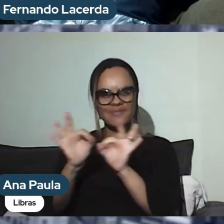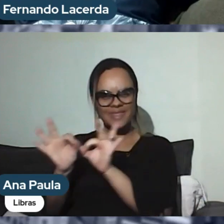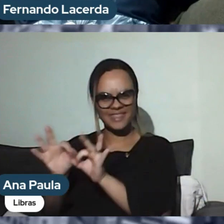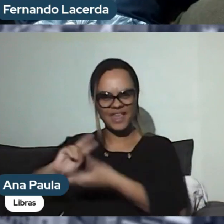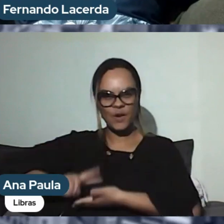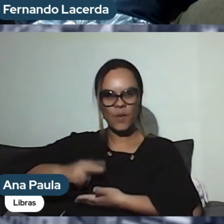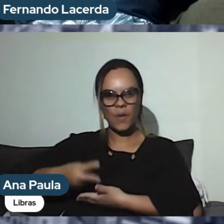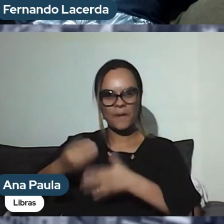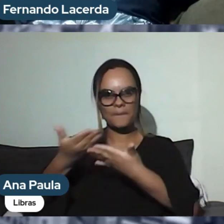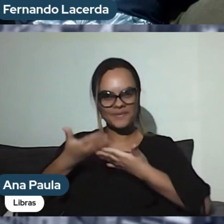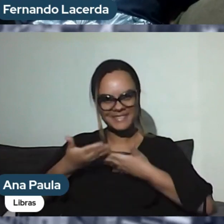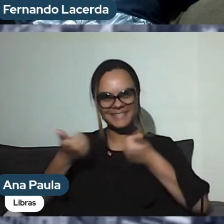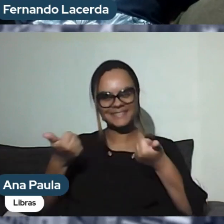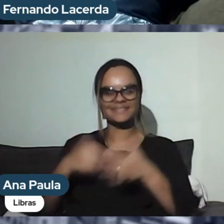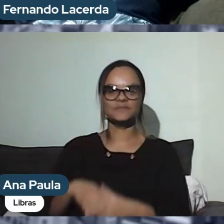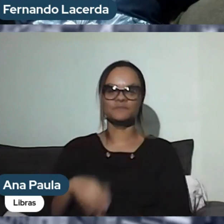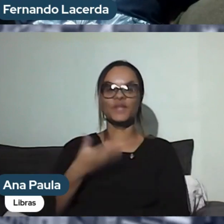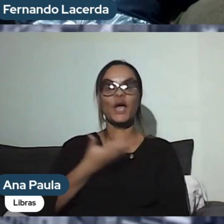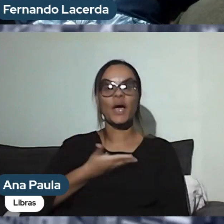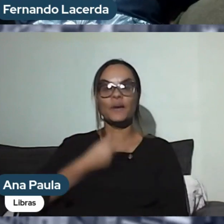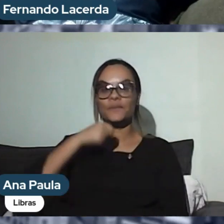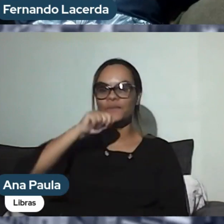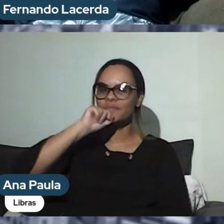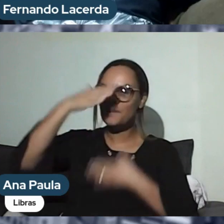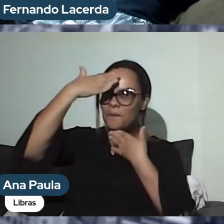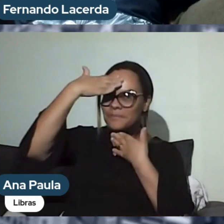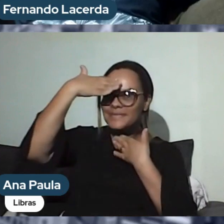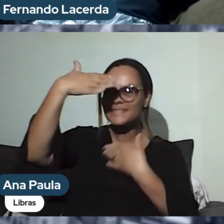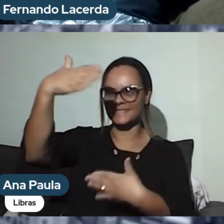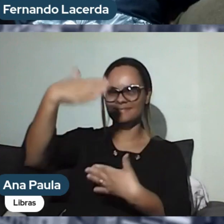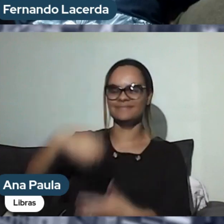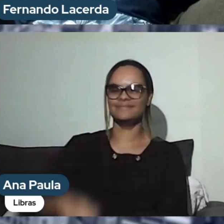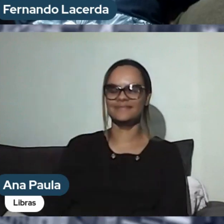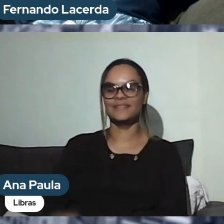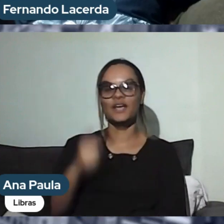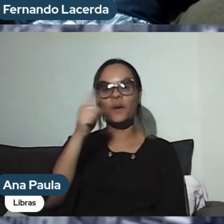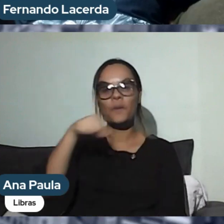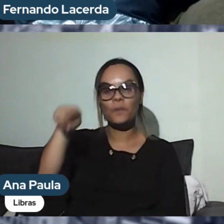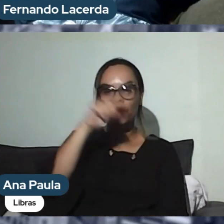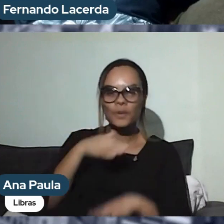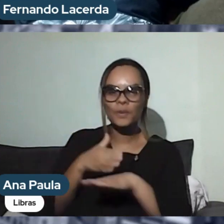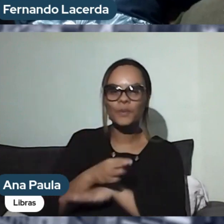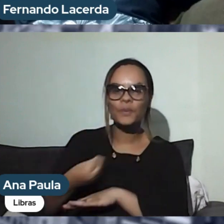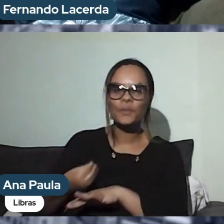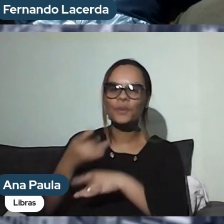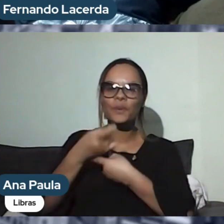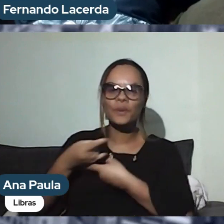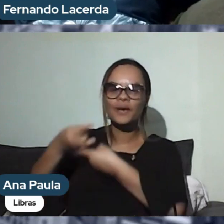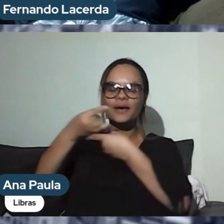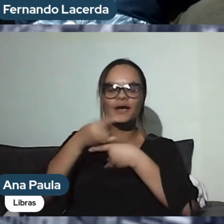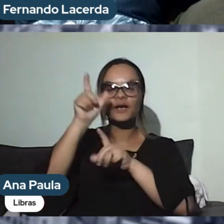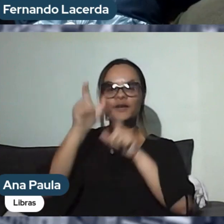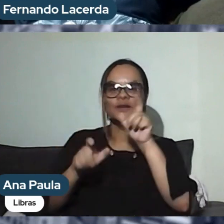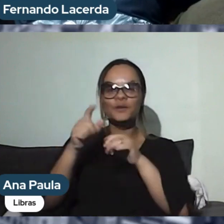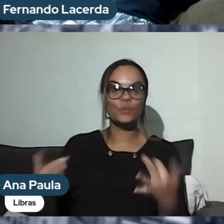Fernando. Meu amigo Abraão, muito obrigado aos demais participantes dessa live e às pessoas que estão nos